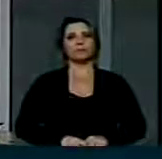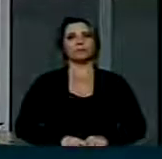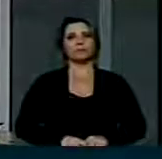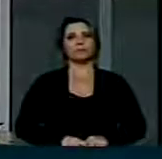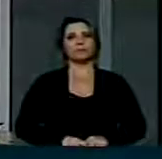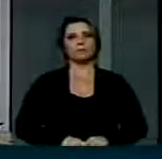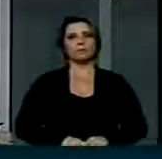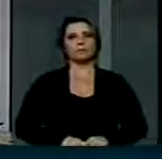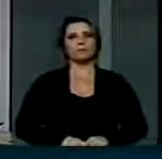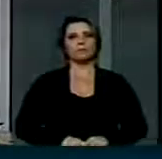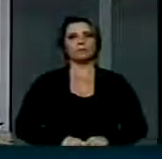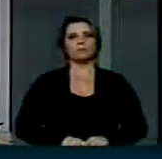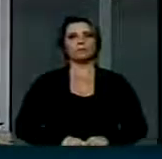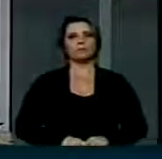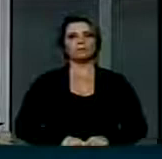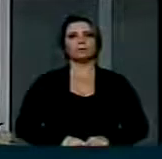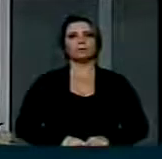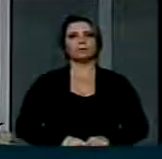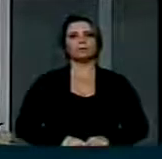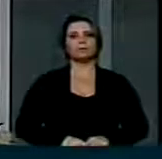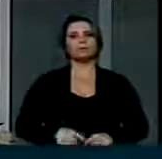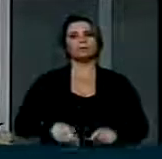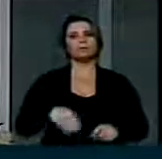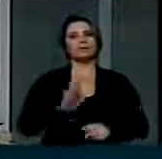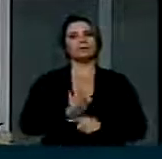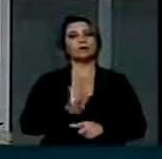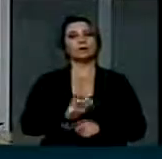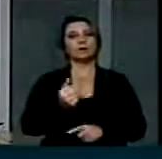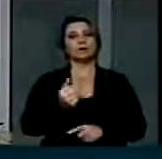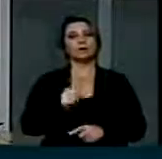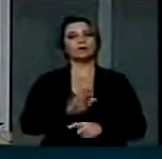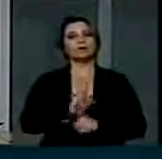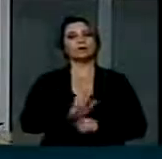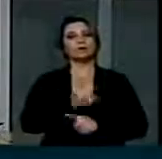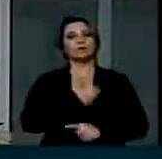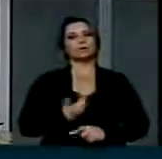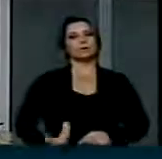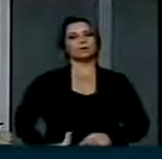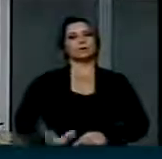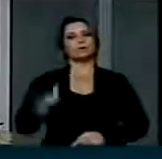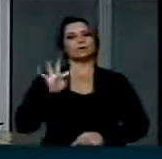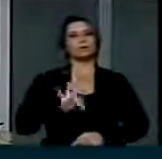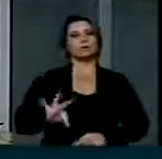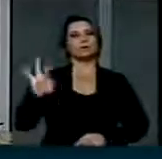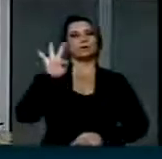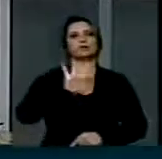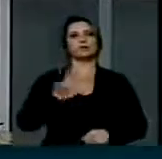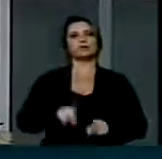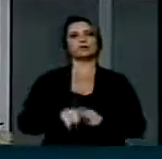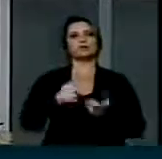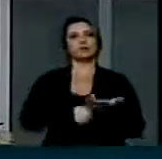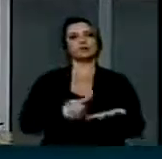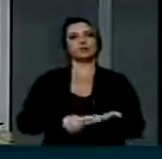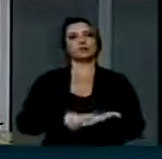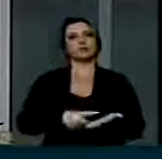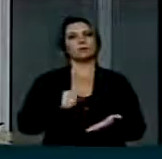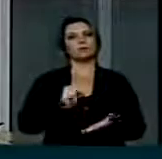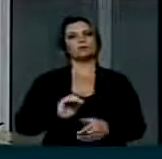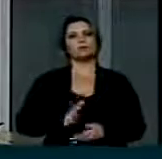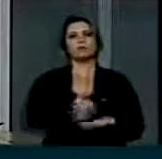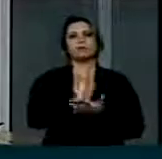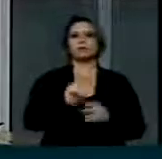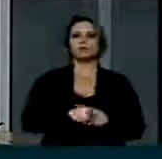E os investimentos do governo federal serão alinhavados e o acordo será aprovado